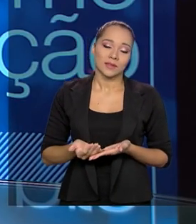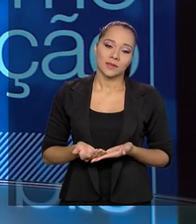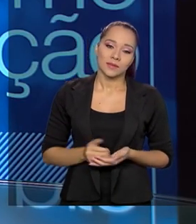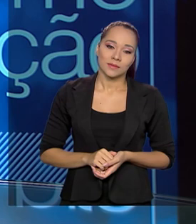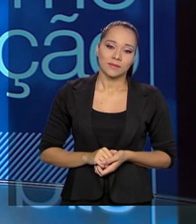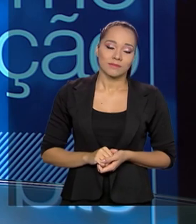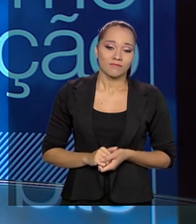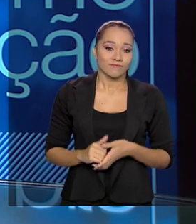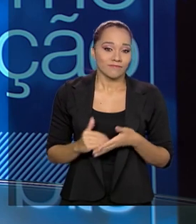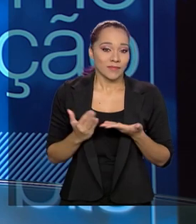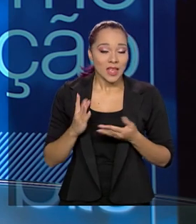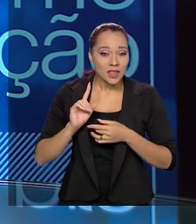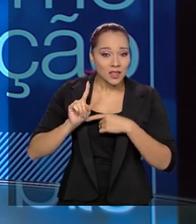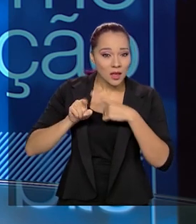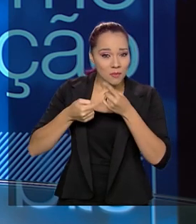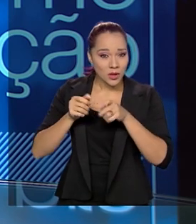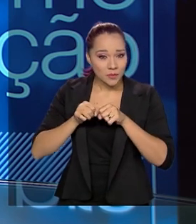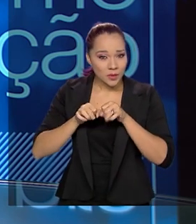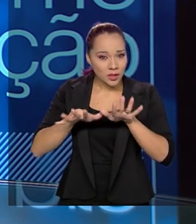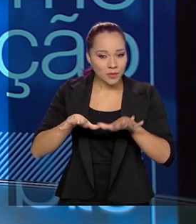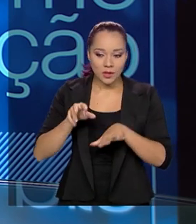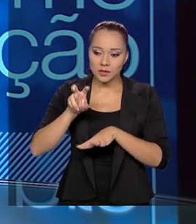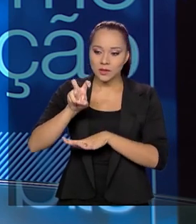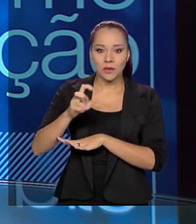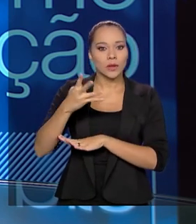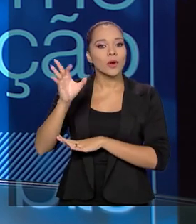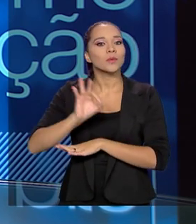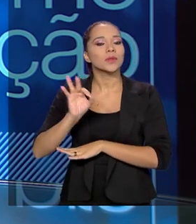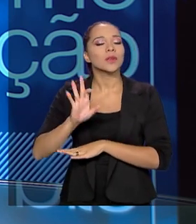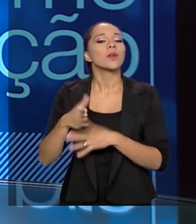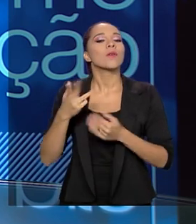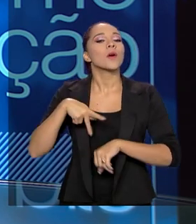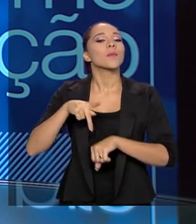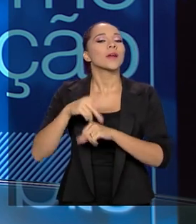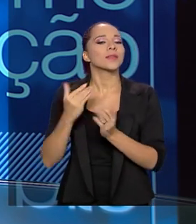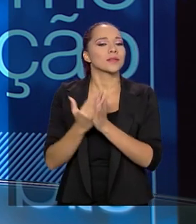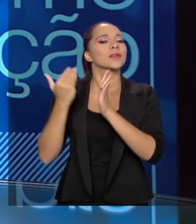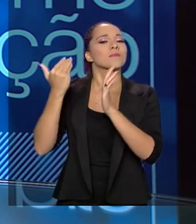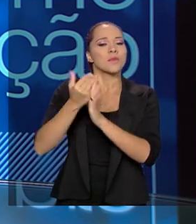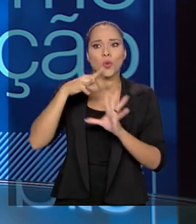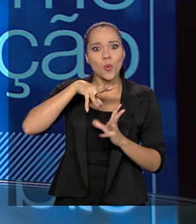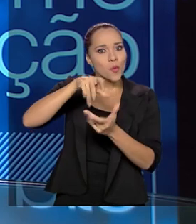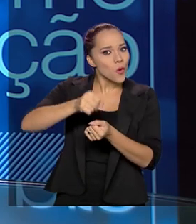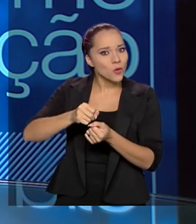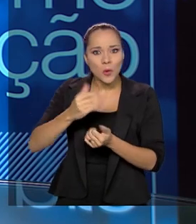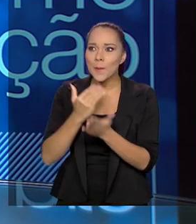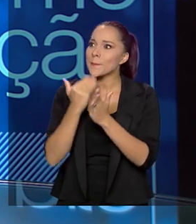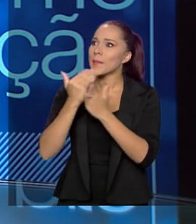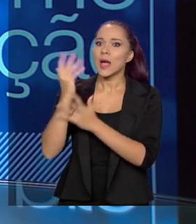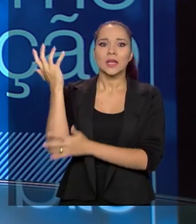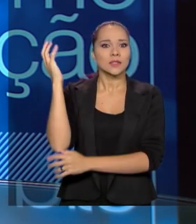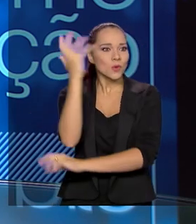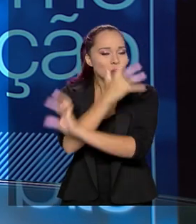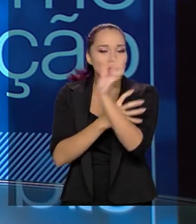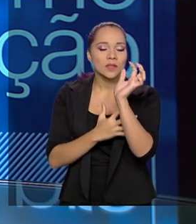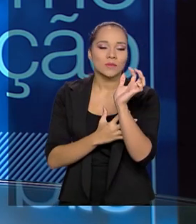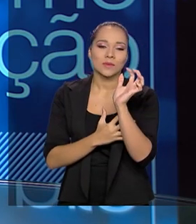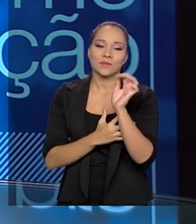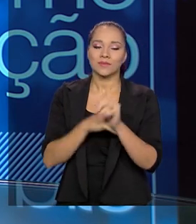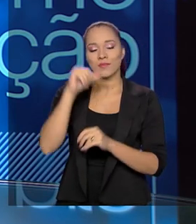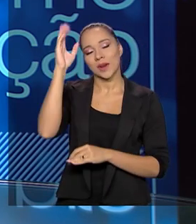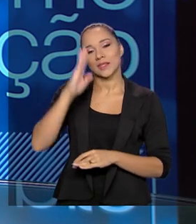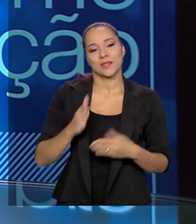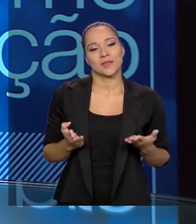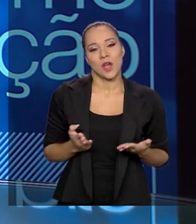E na pós-pandemia, 54%. E qual é país que tem o maior potencial do mundo para isso? O Brasil. Nenhum país do